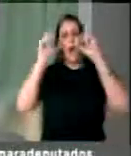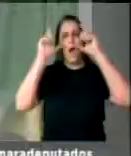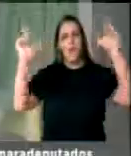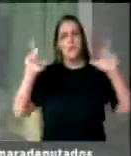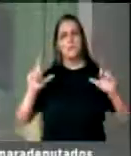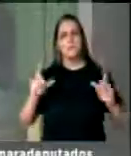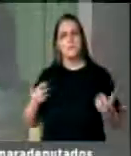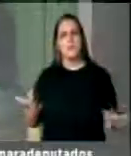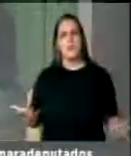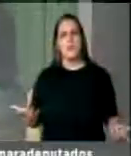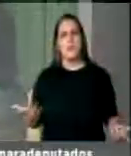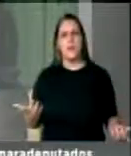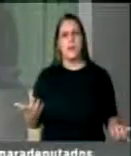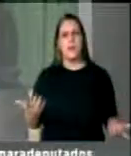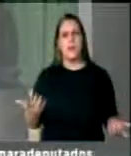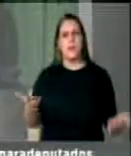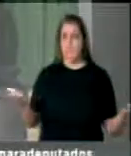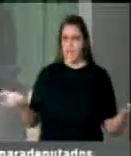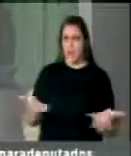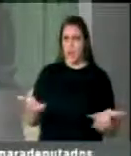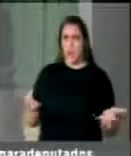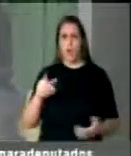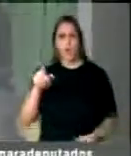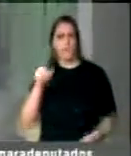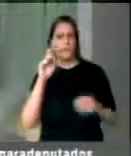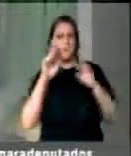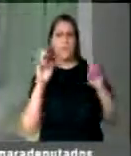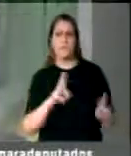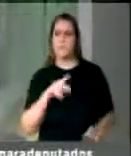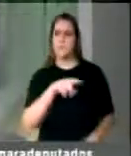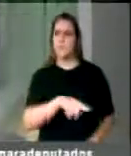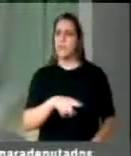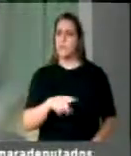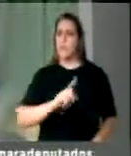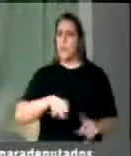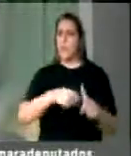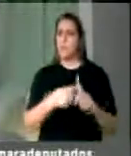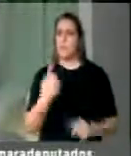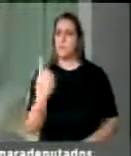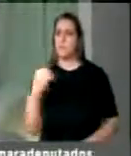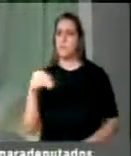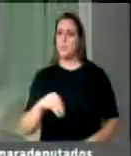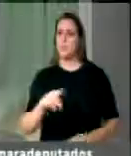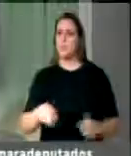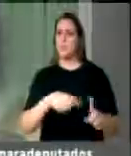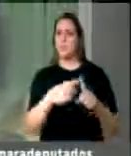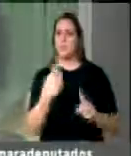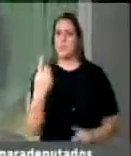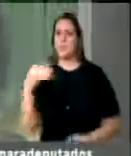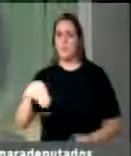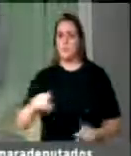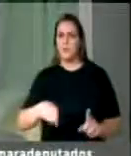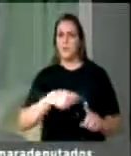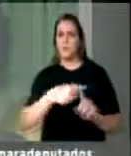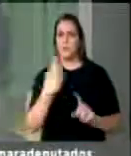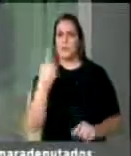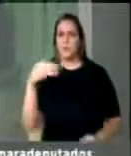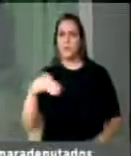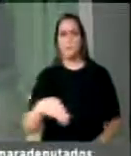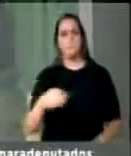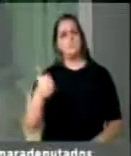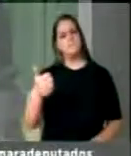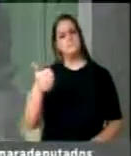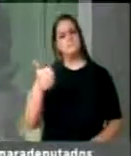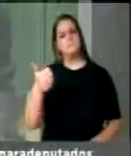respeito que teve com o deputado Marum agora, nesse momento, dando a ele um, mais um e mais um minuto. E que eu concordo